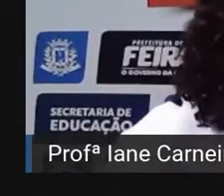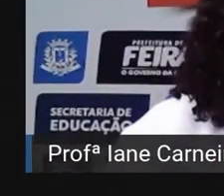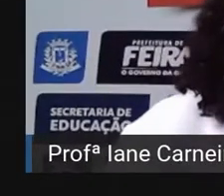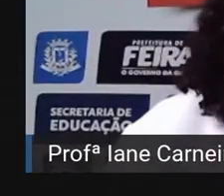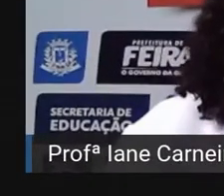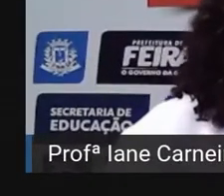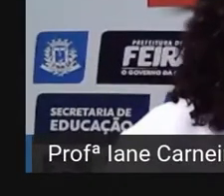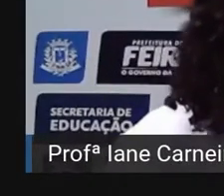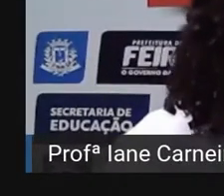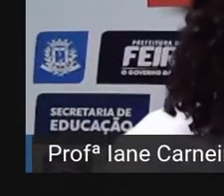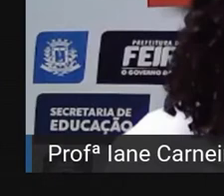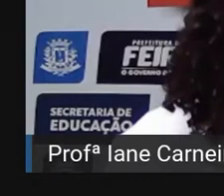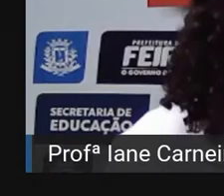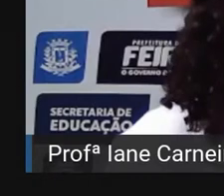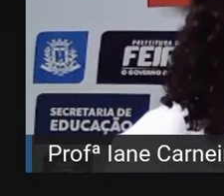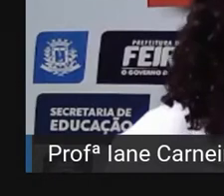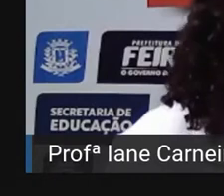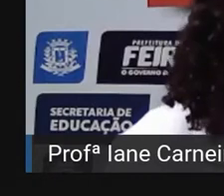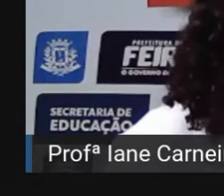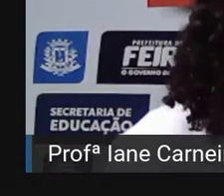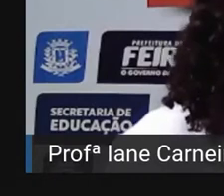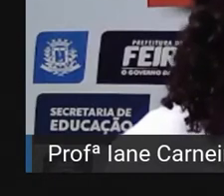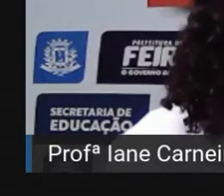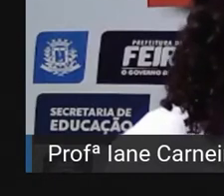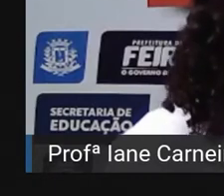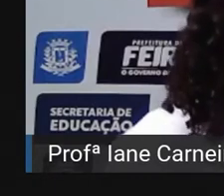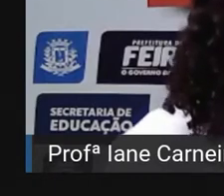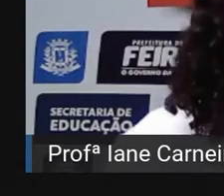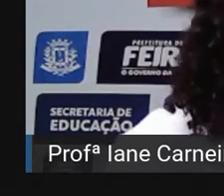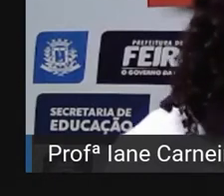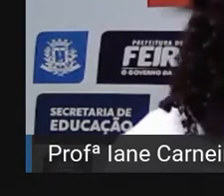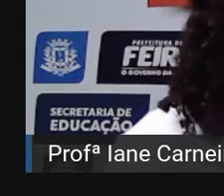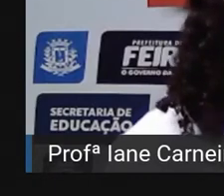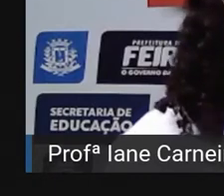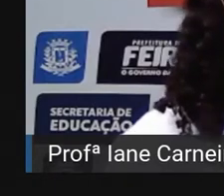interromper aqui e vai compartilhar de novo com vocês, tá bom?